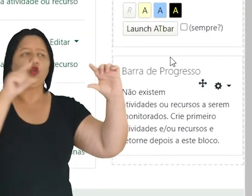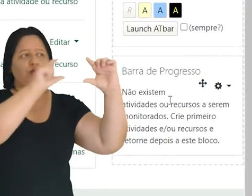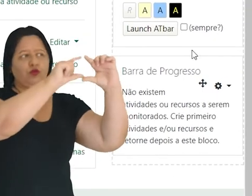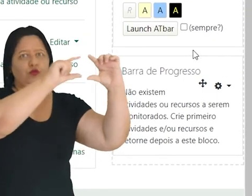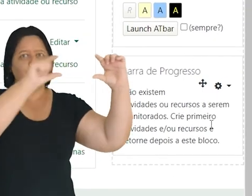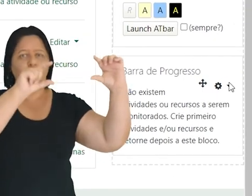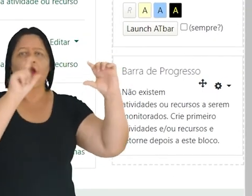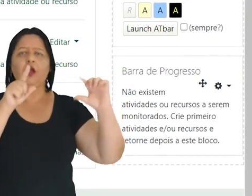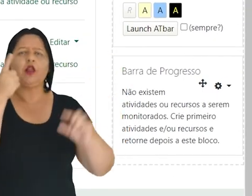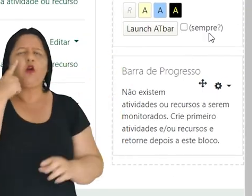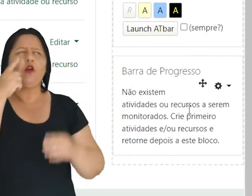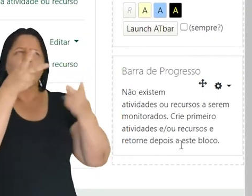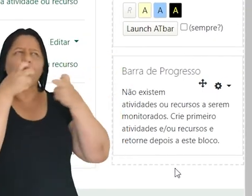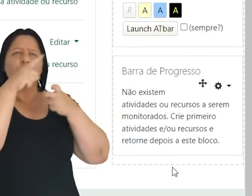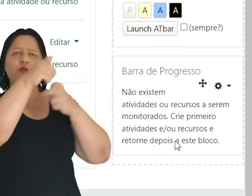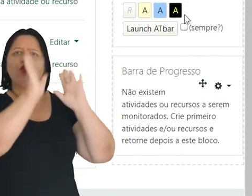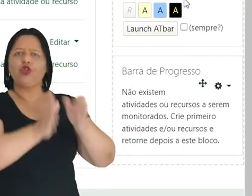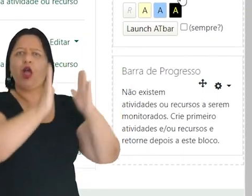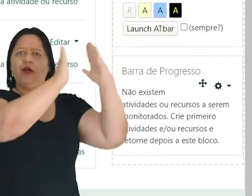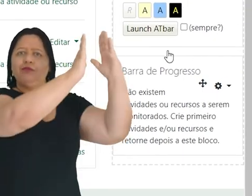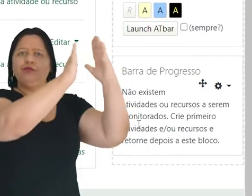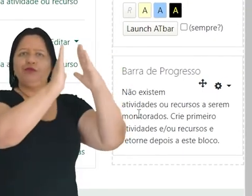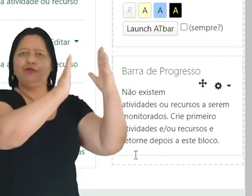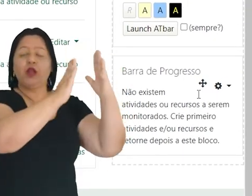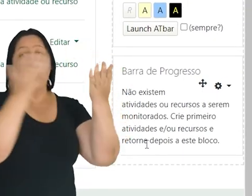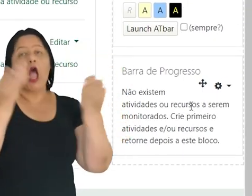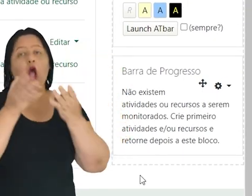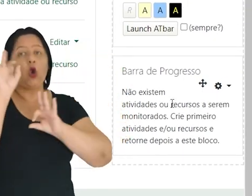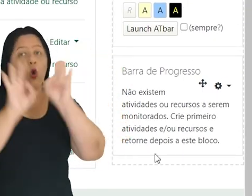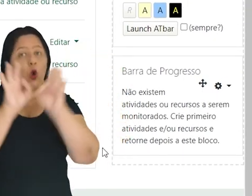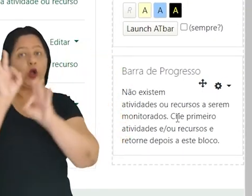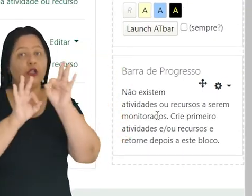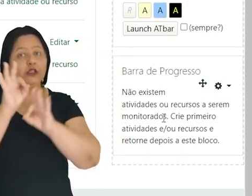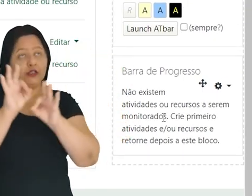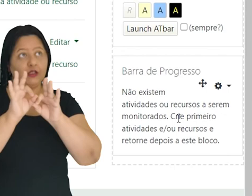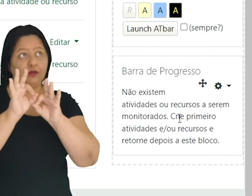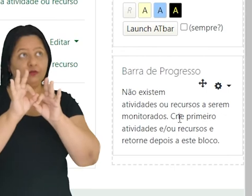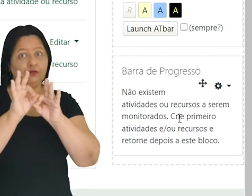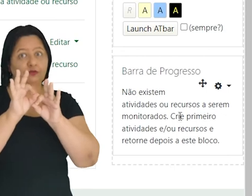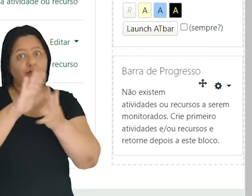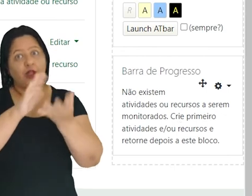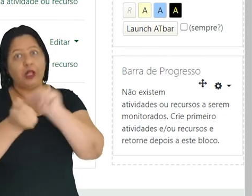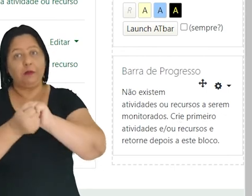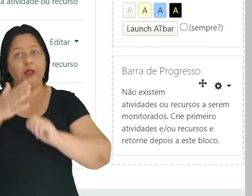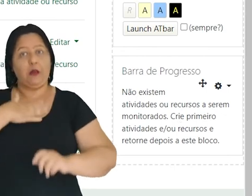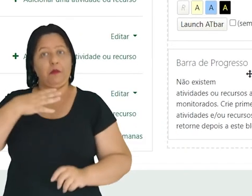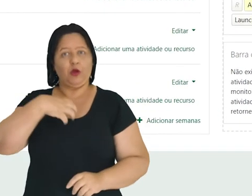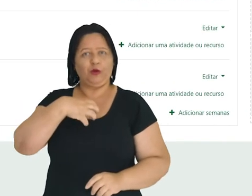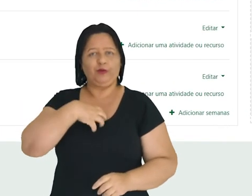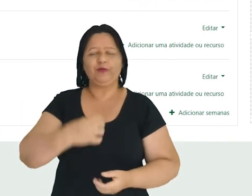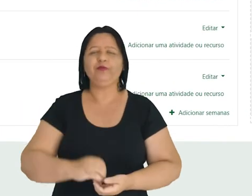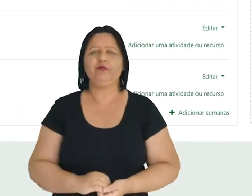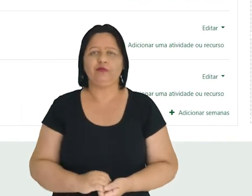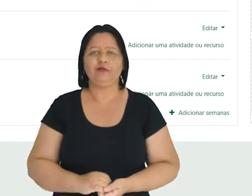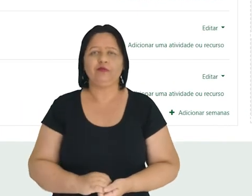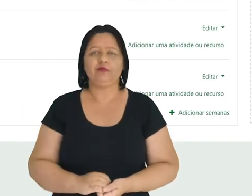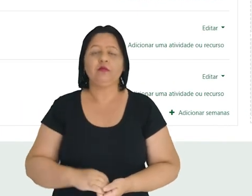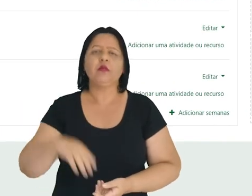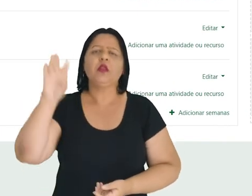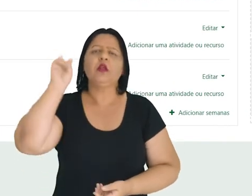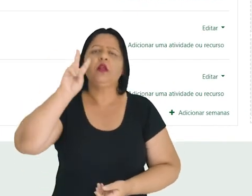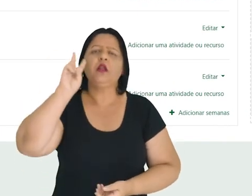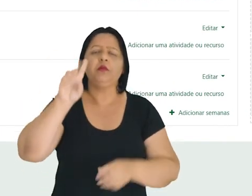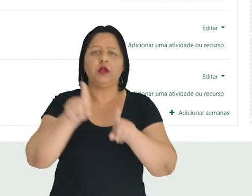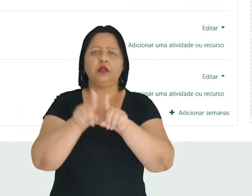já está aqui, posicionado à direita, e depois eu posso configurar este bloco. Voltando aqui, é